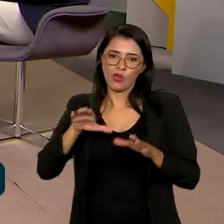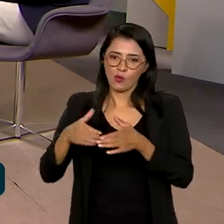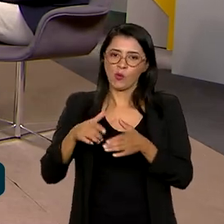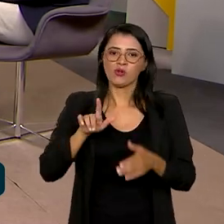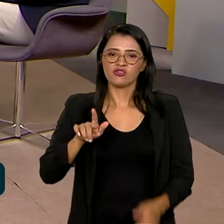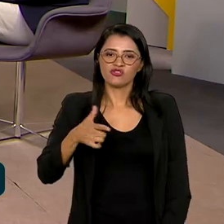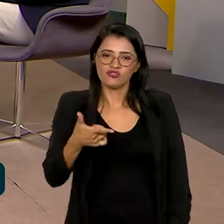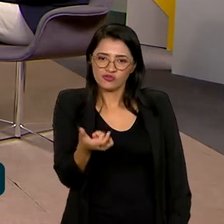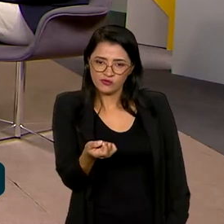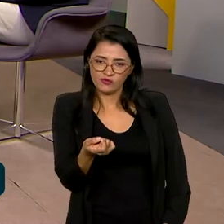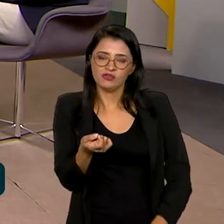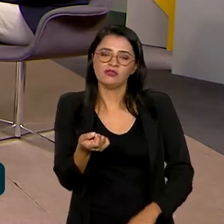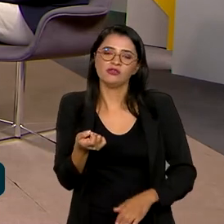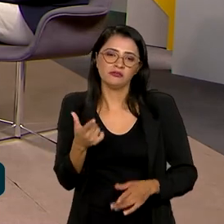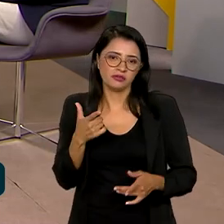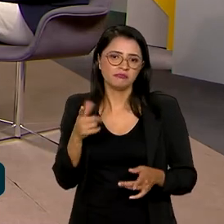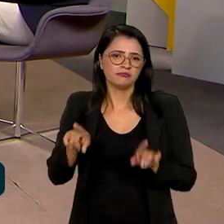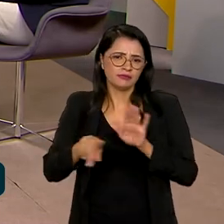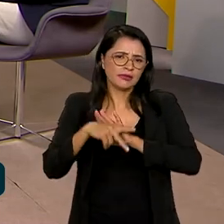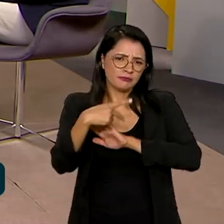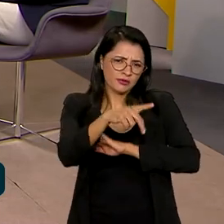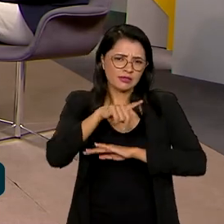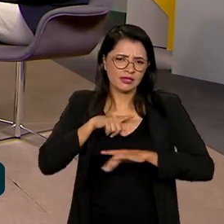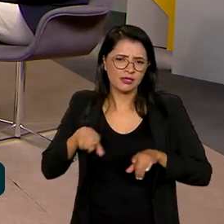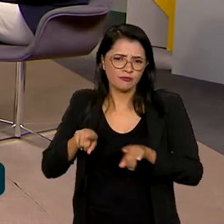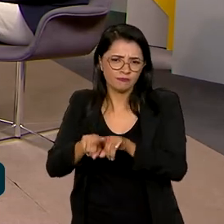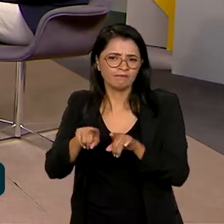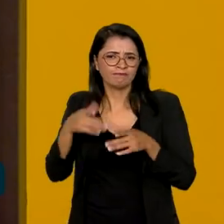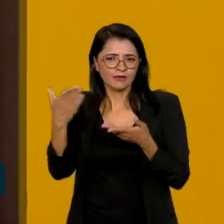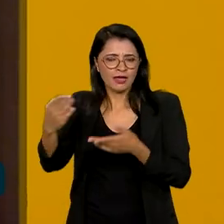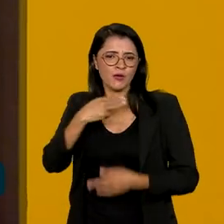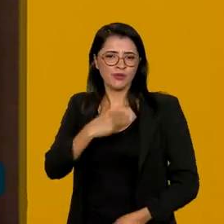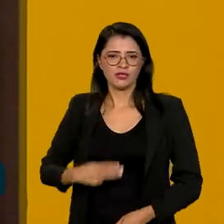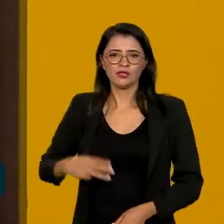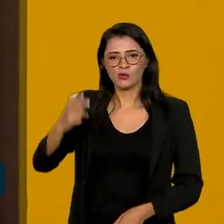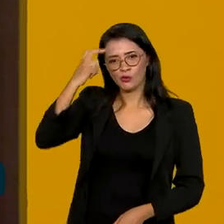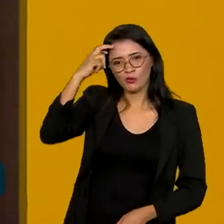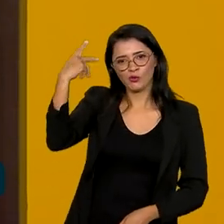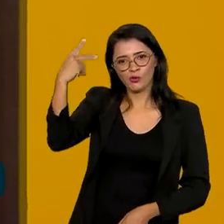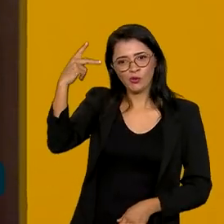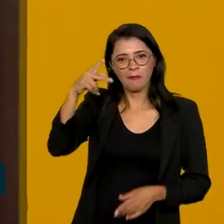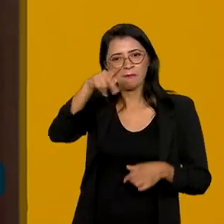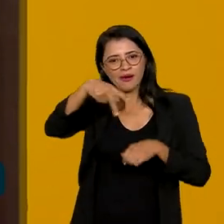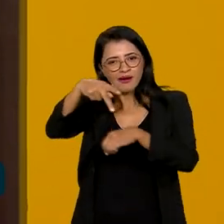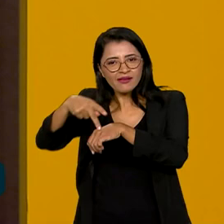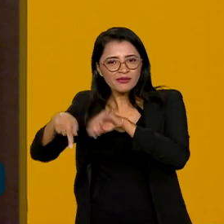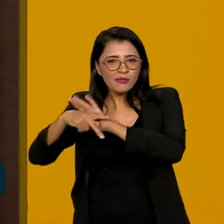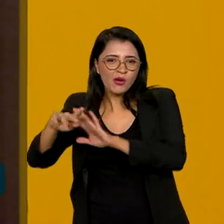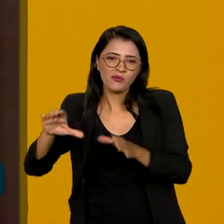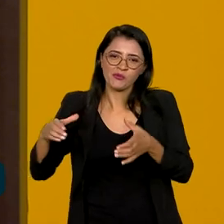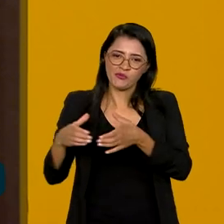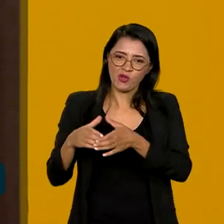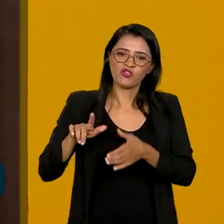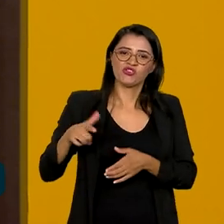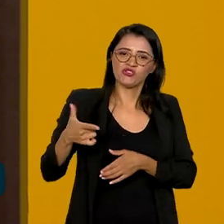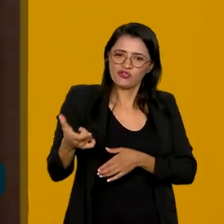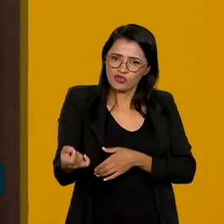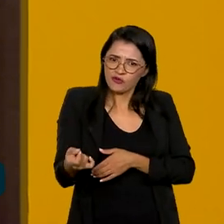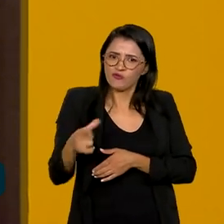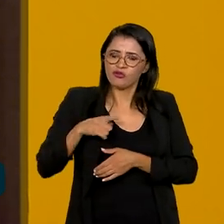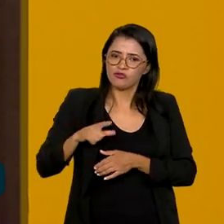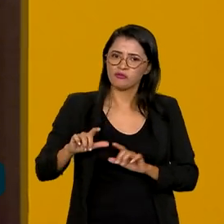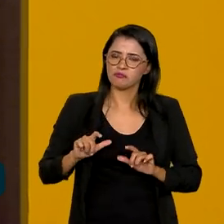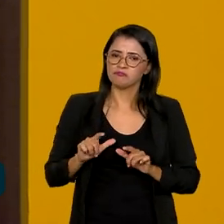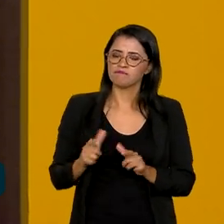do G20. E, inclusive, a senhora se reuniu com ministros da cultura de países desse bloco, que reúne as maiores economias do